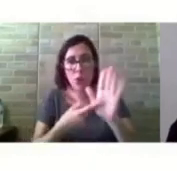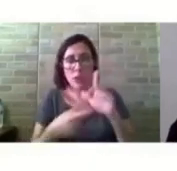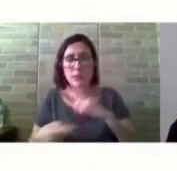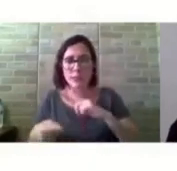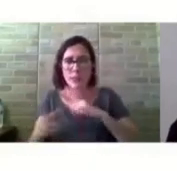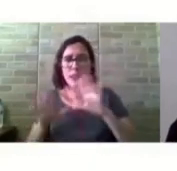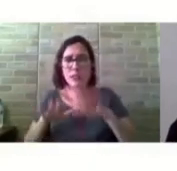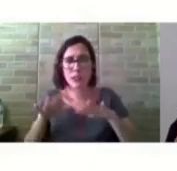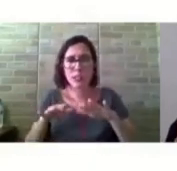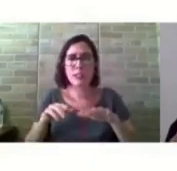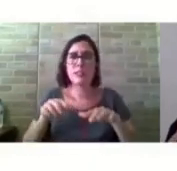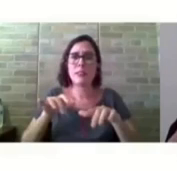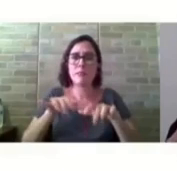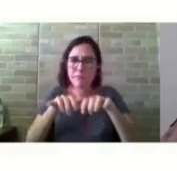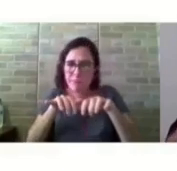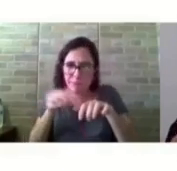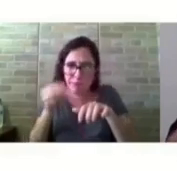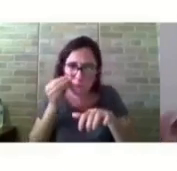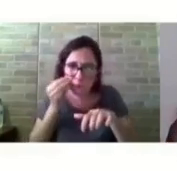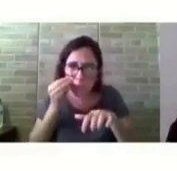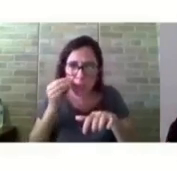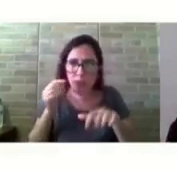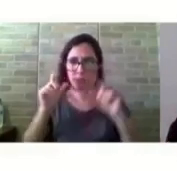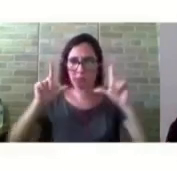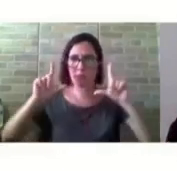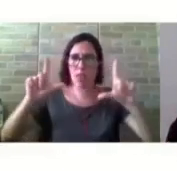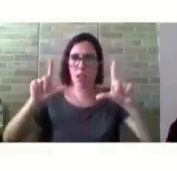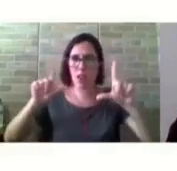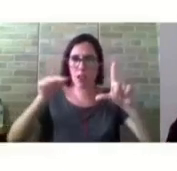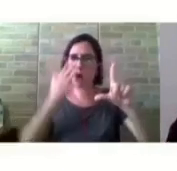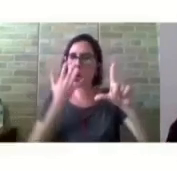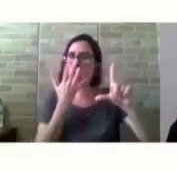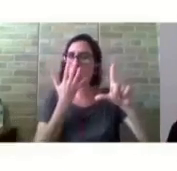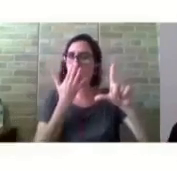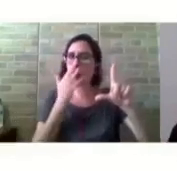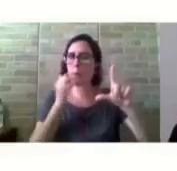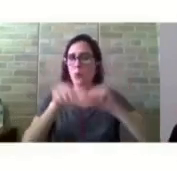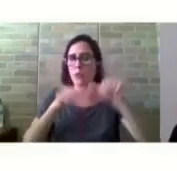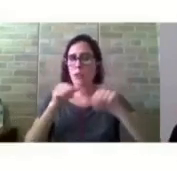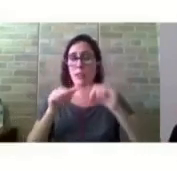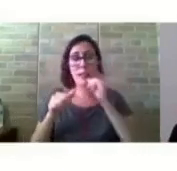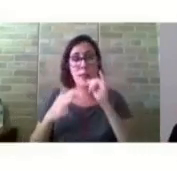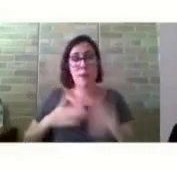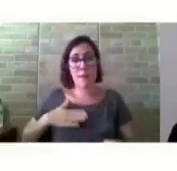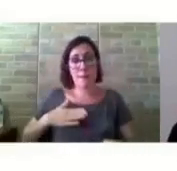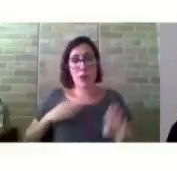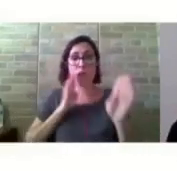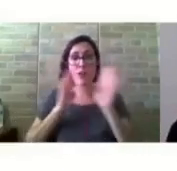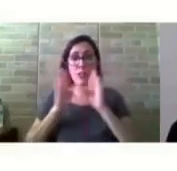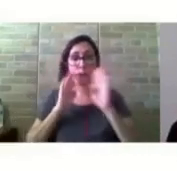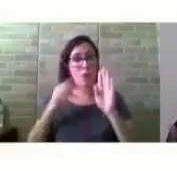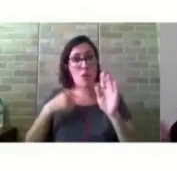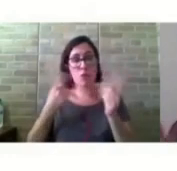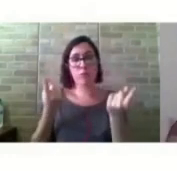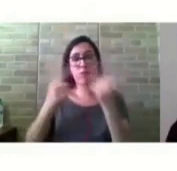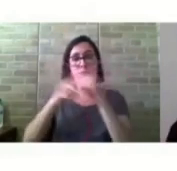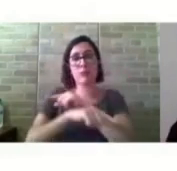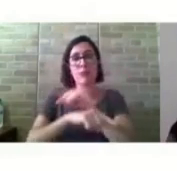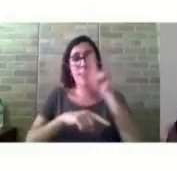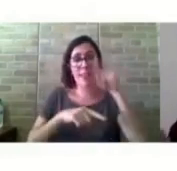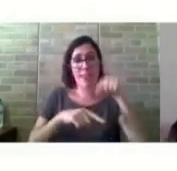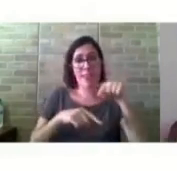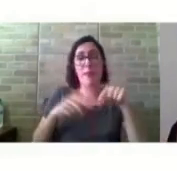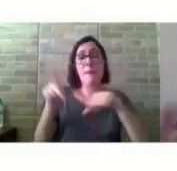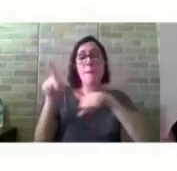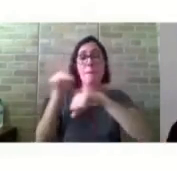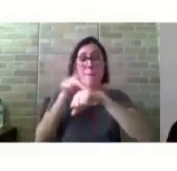tela do seu computador. Por exemplo, o meu Facebook, eu inverti, ele é preto com as letras brancas, porque a gente fica demais na